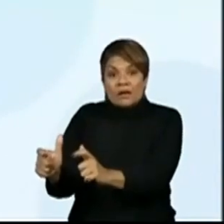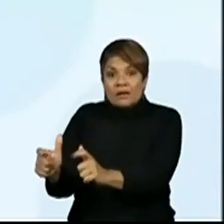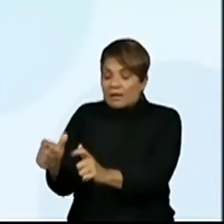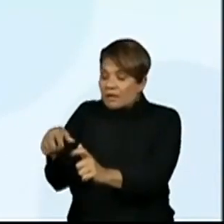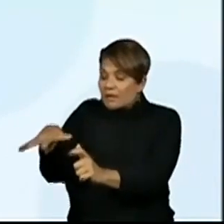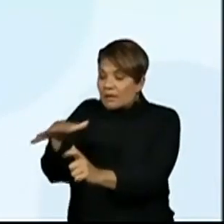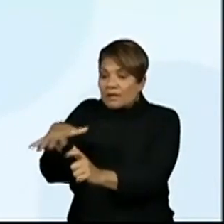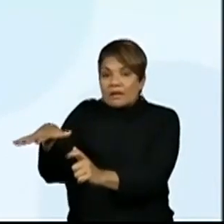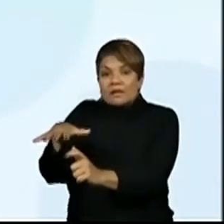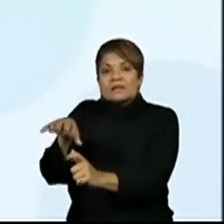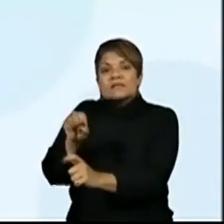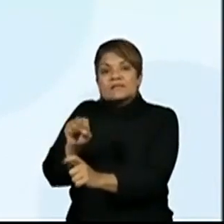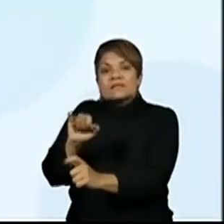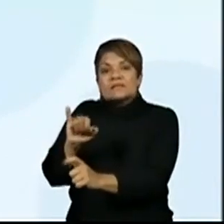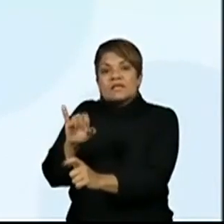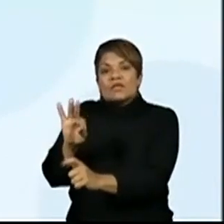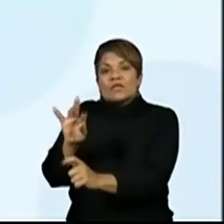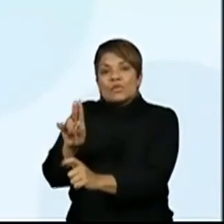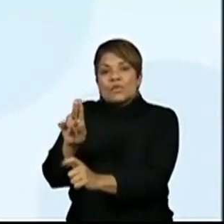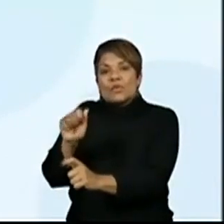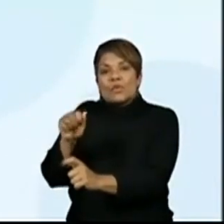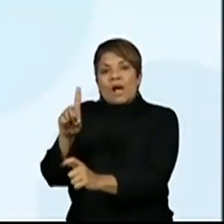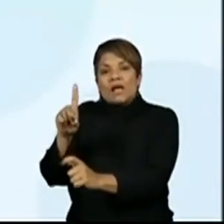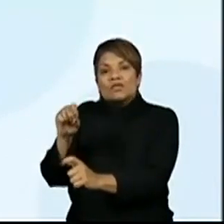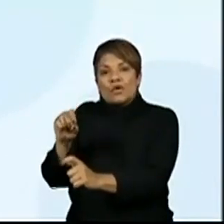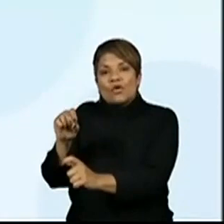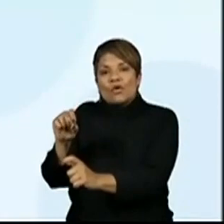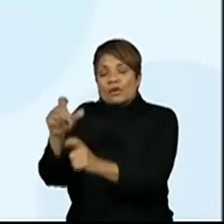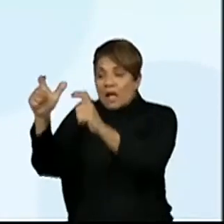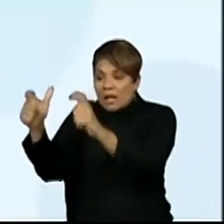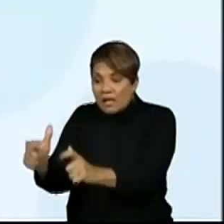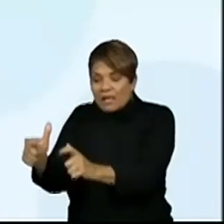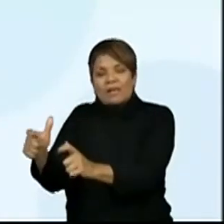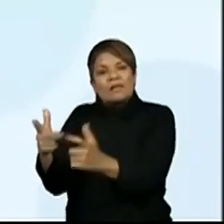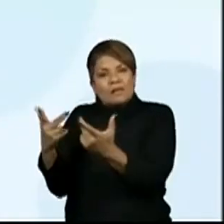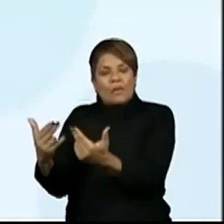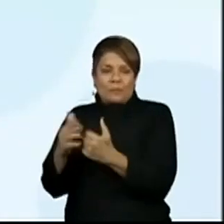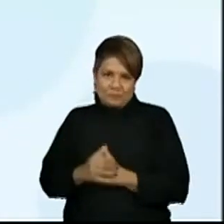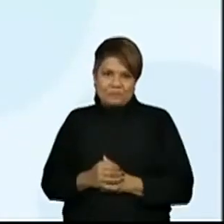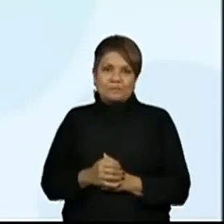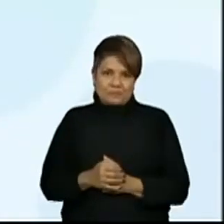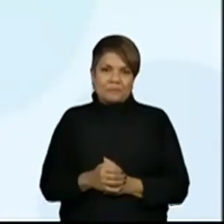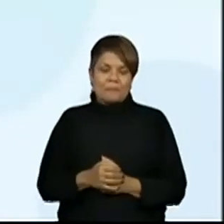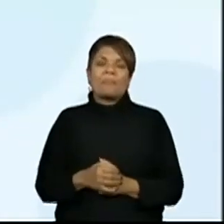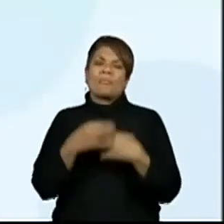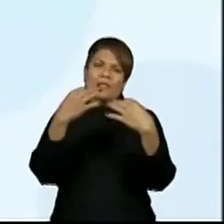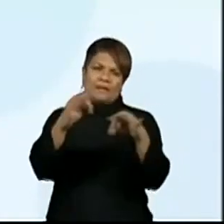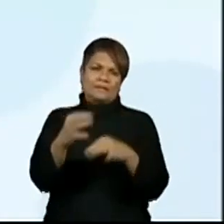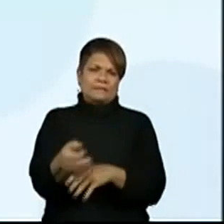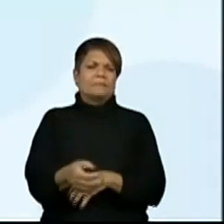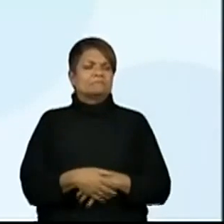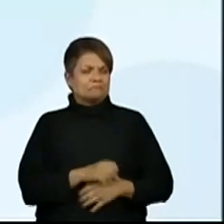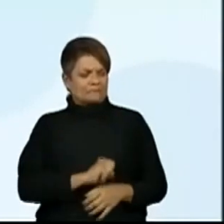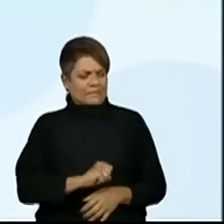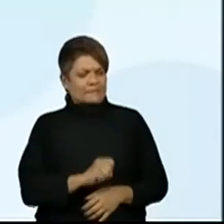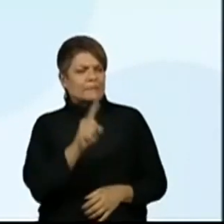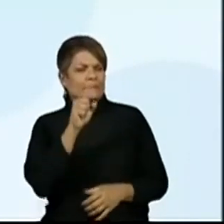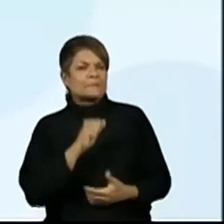como situado, que é o local. Certa resposta. Quinto ano arrasando, hein?